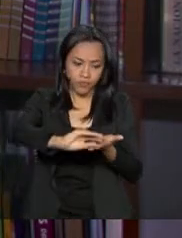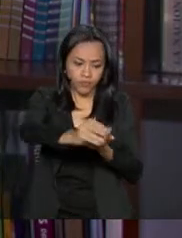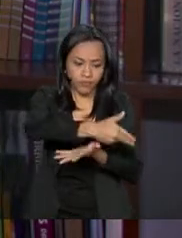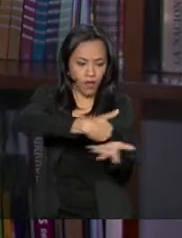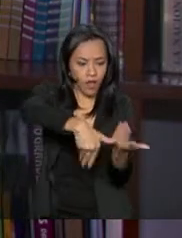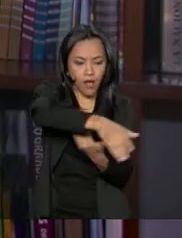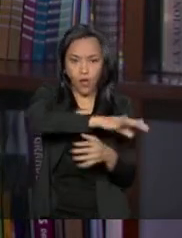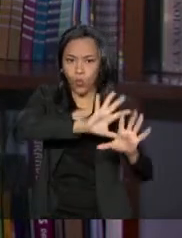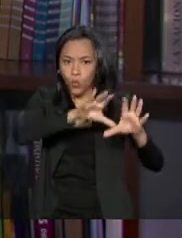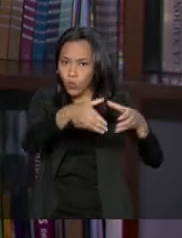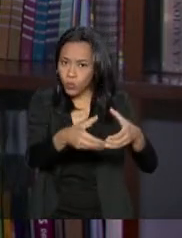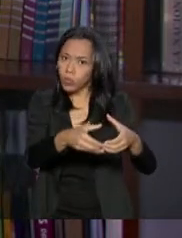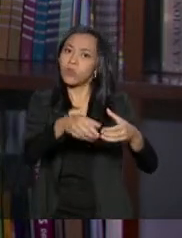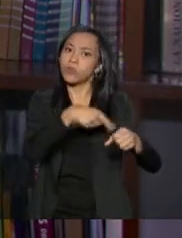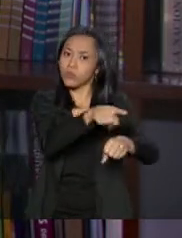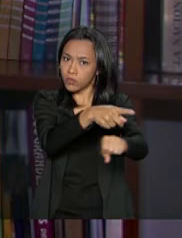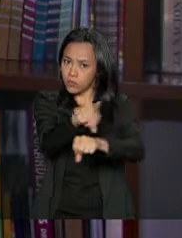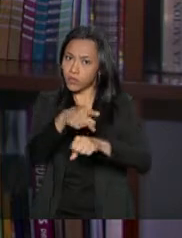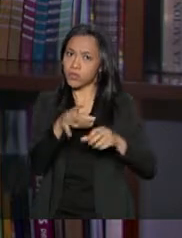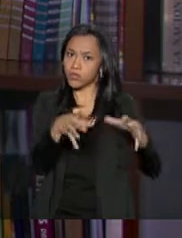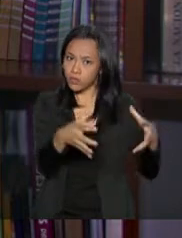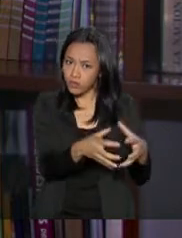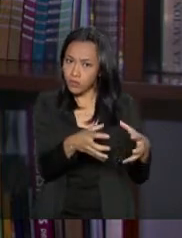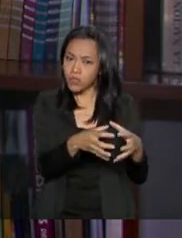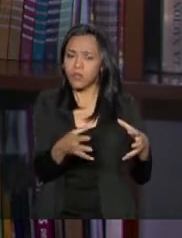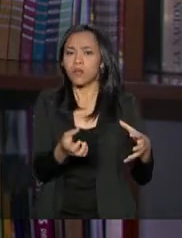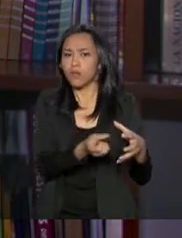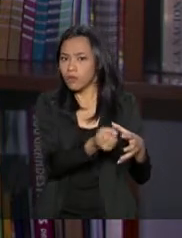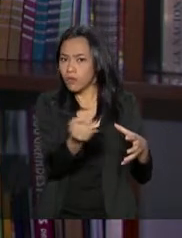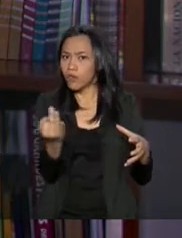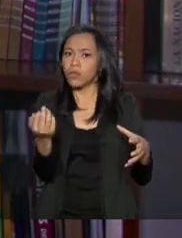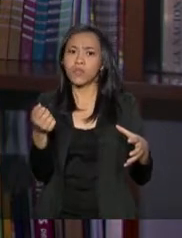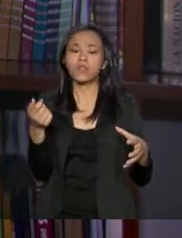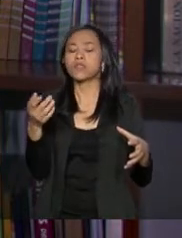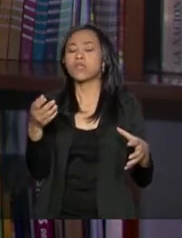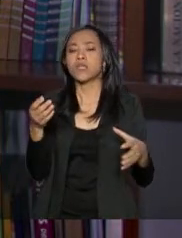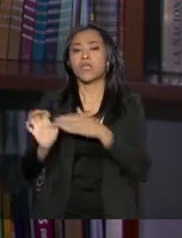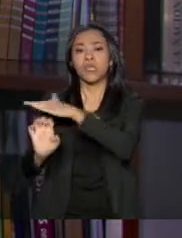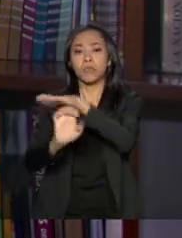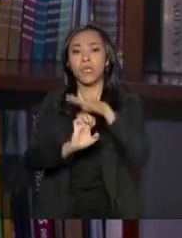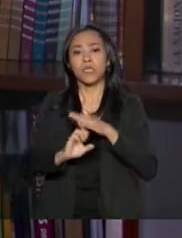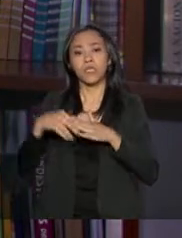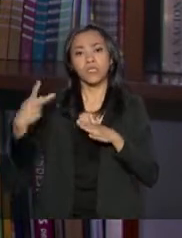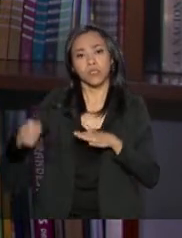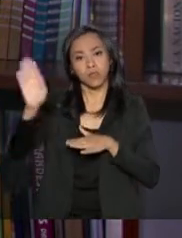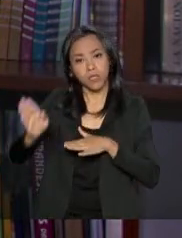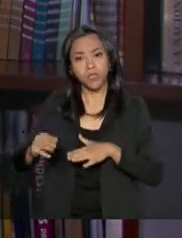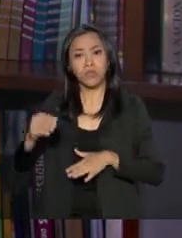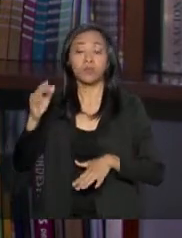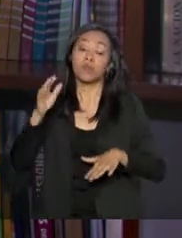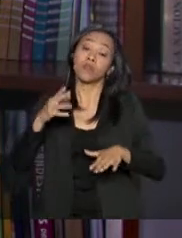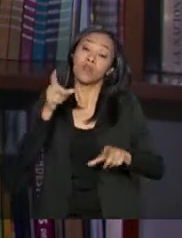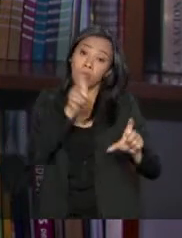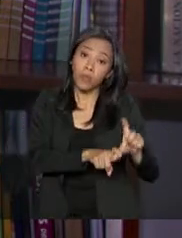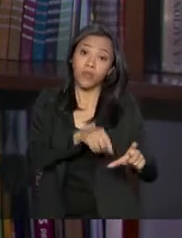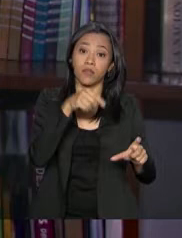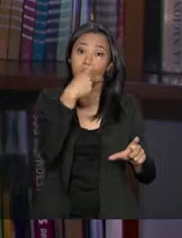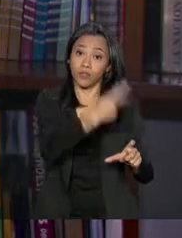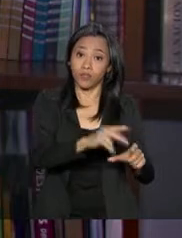consolidados na área. Muitas empresas brasileiras dependem do Mercosul, empresas argentinas dependem